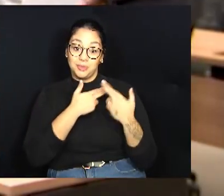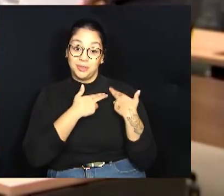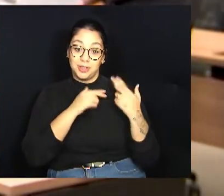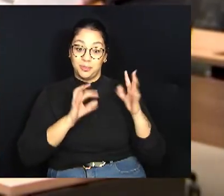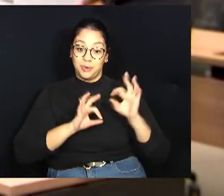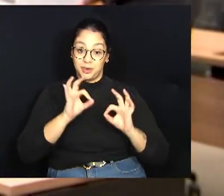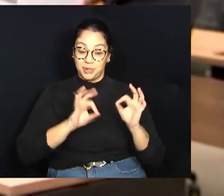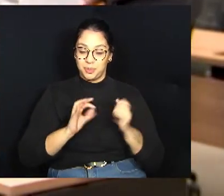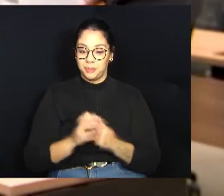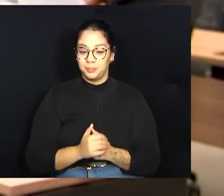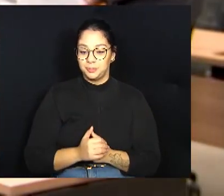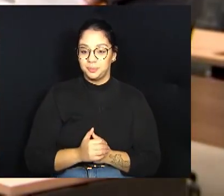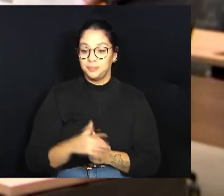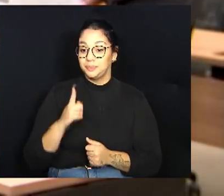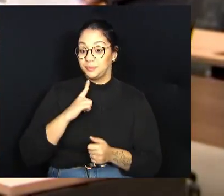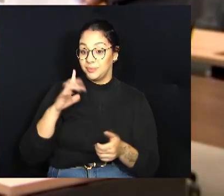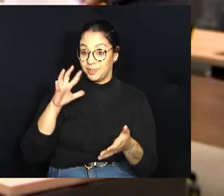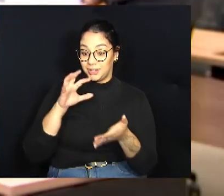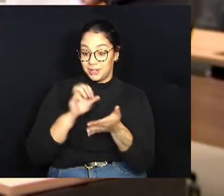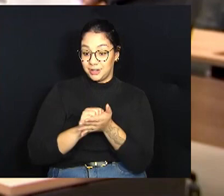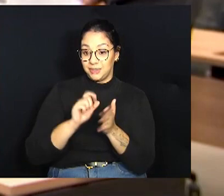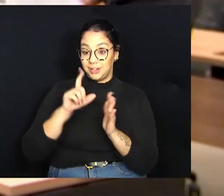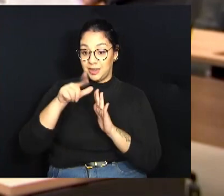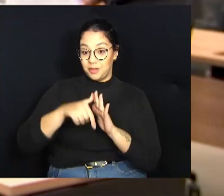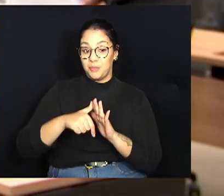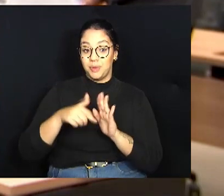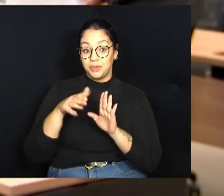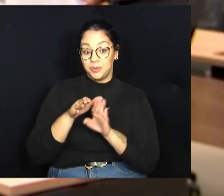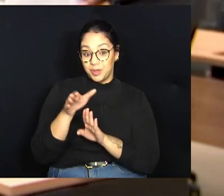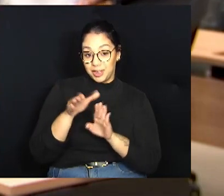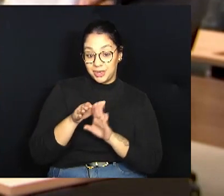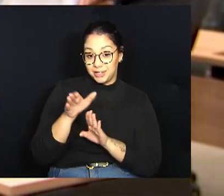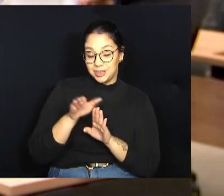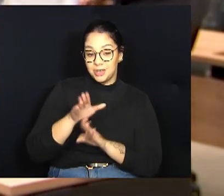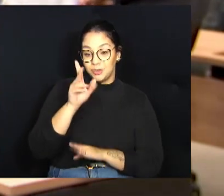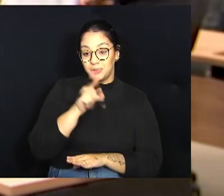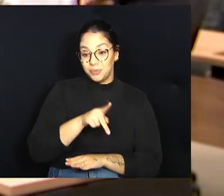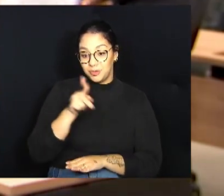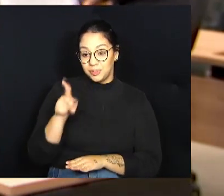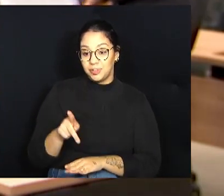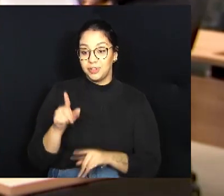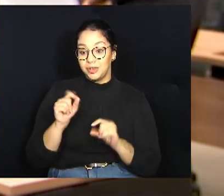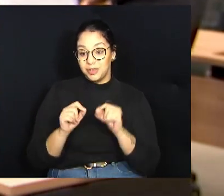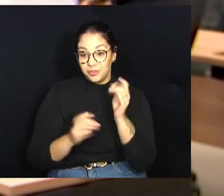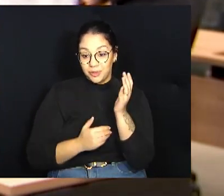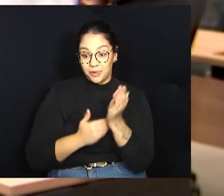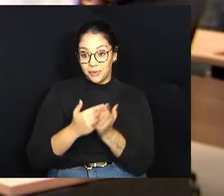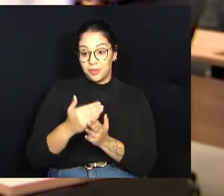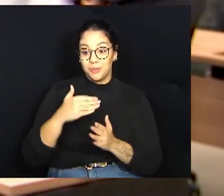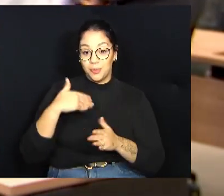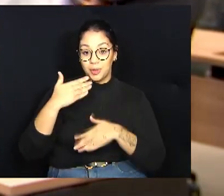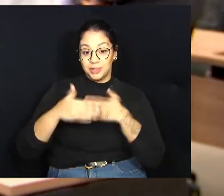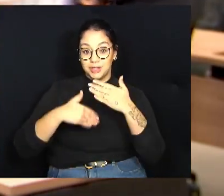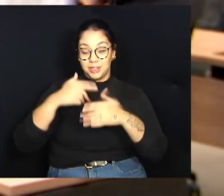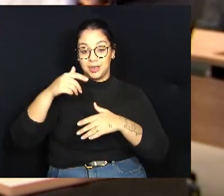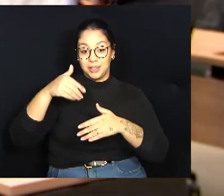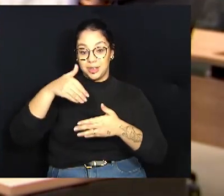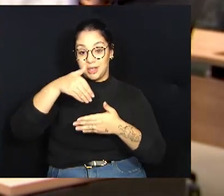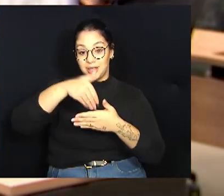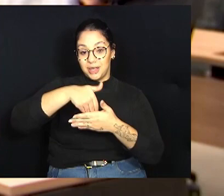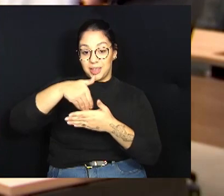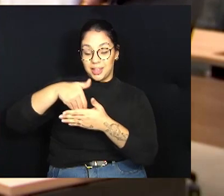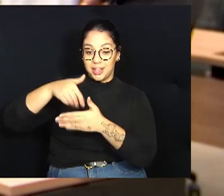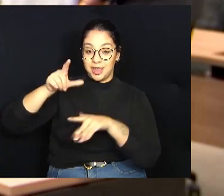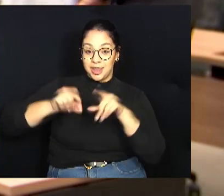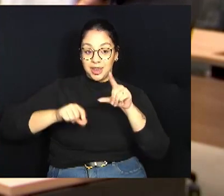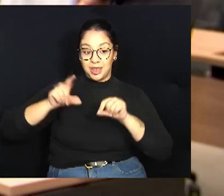A partir da inscrição, a gente faz uma orientação para os professores, para que eles comecem um processo eleitoral dentro da unidade escolar.